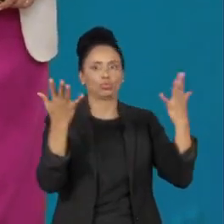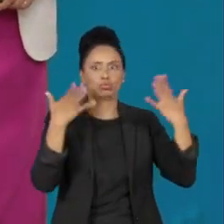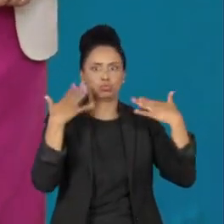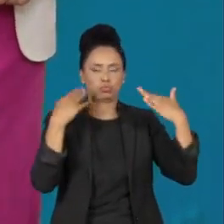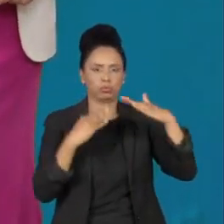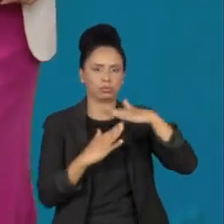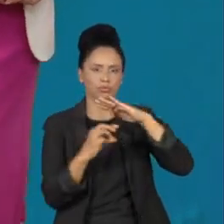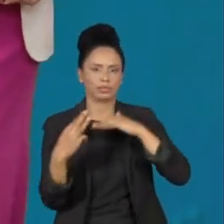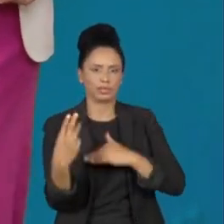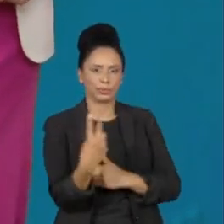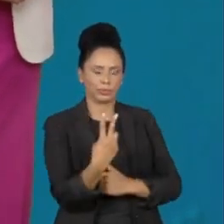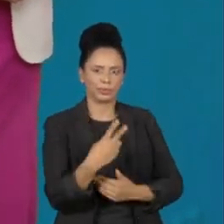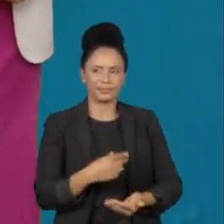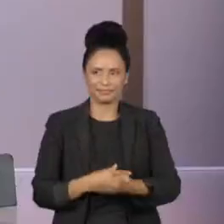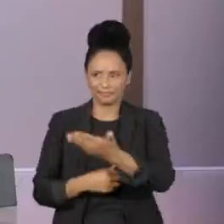graus. É com você, Edu!